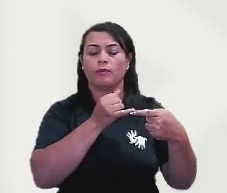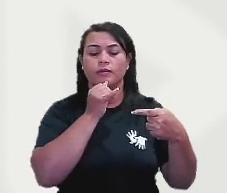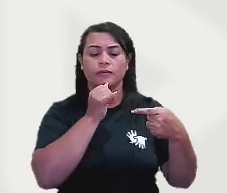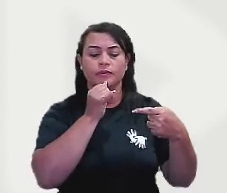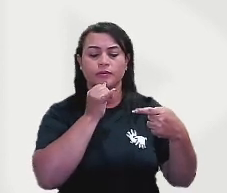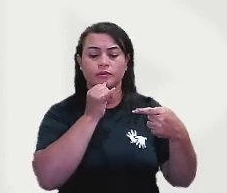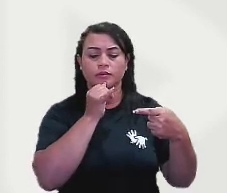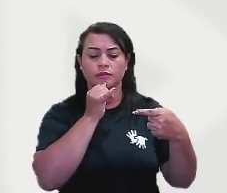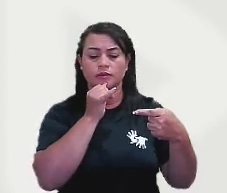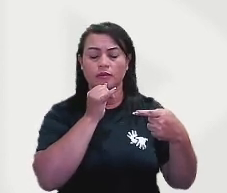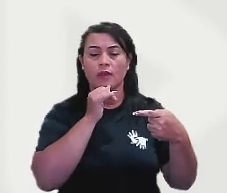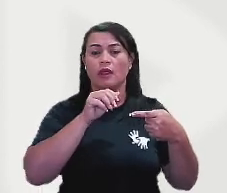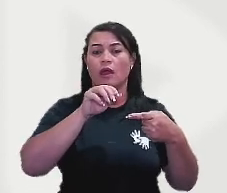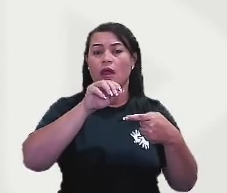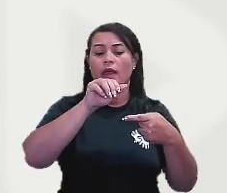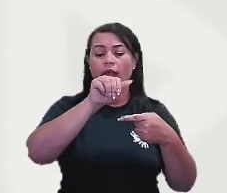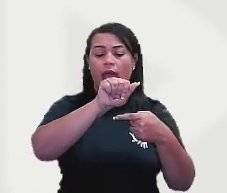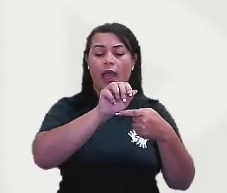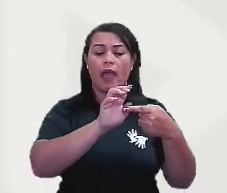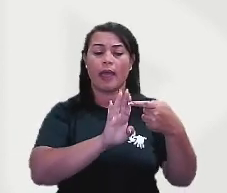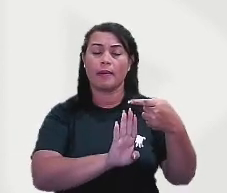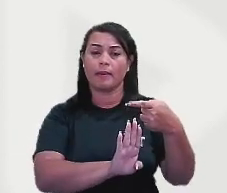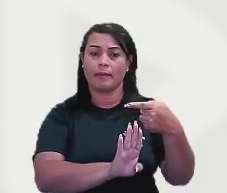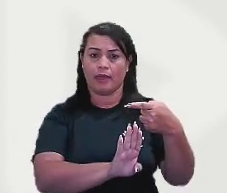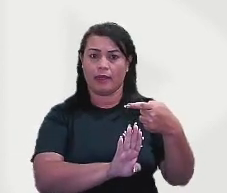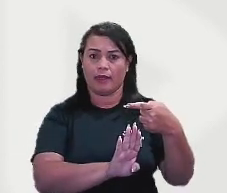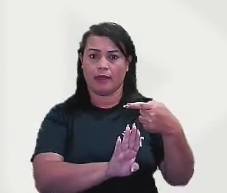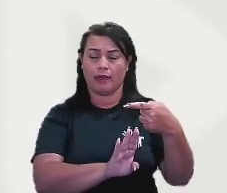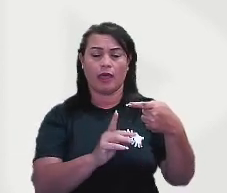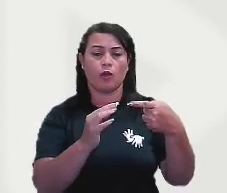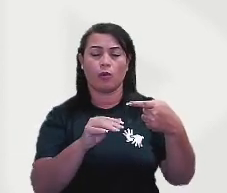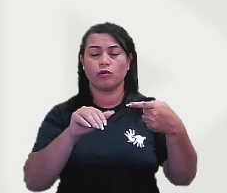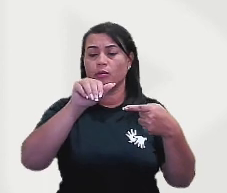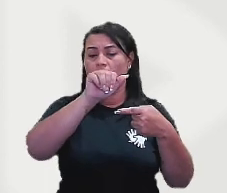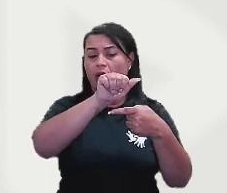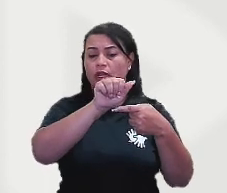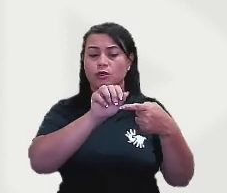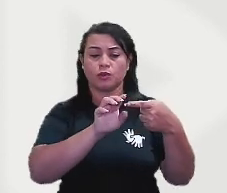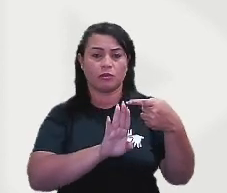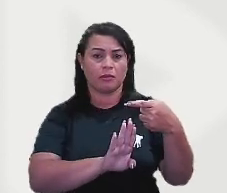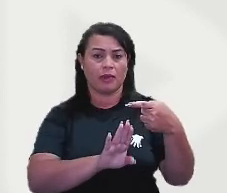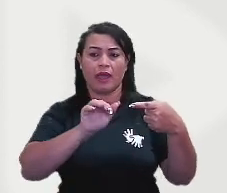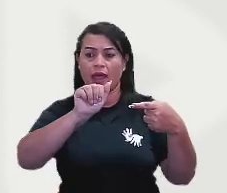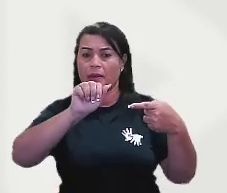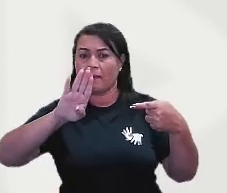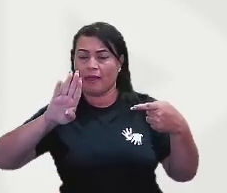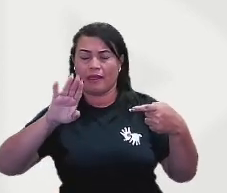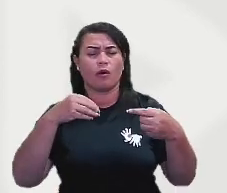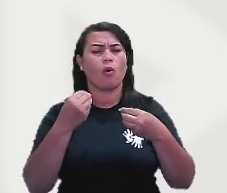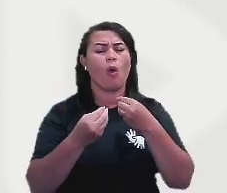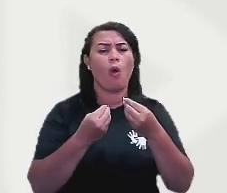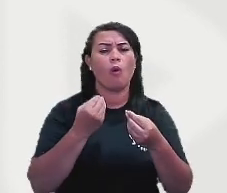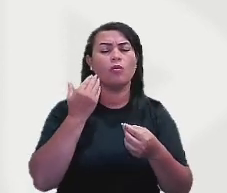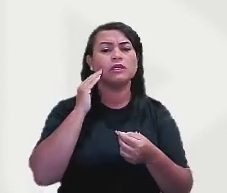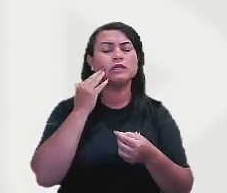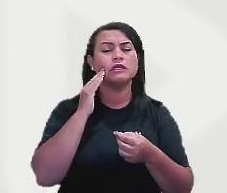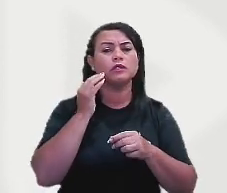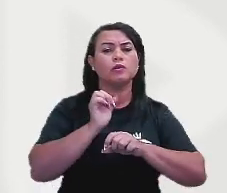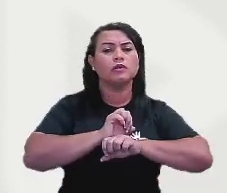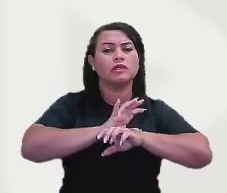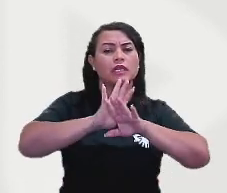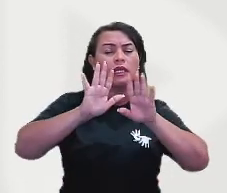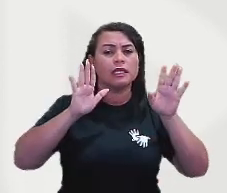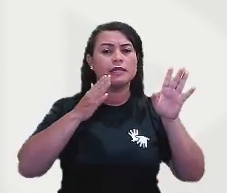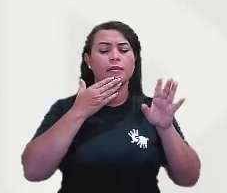a razão entre A e B é dada por A sobre B. E aí a gente tem o que aqui? Para que a gente possa entender